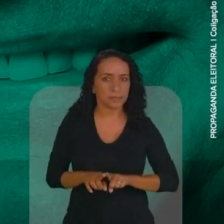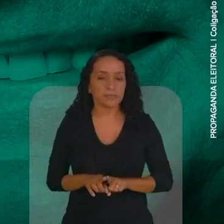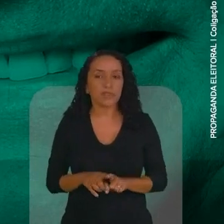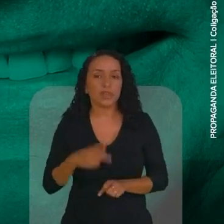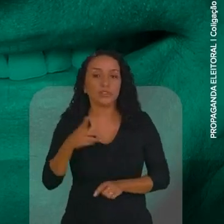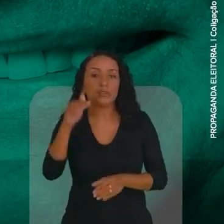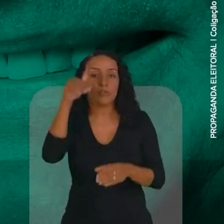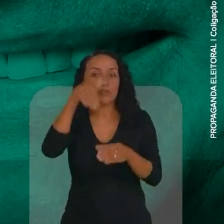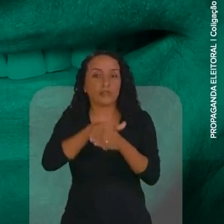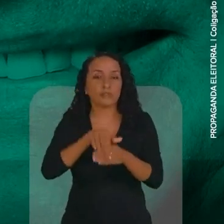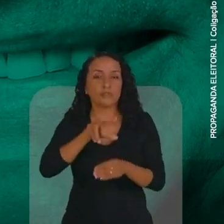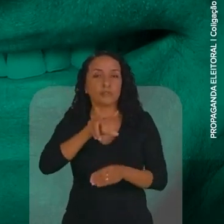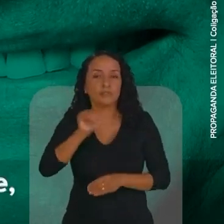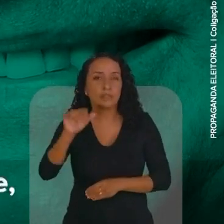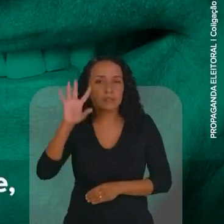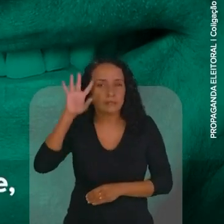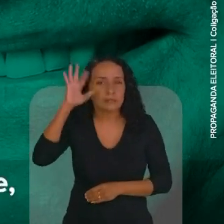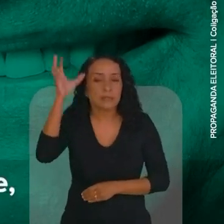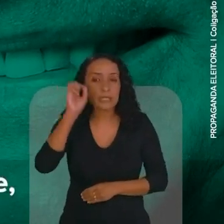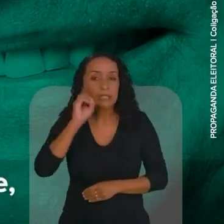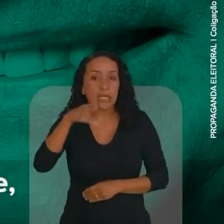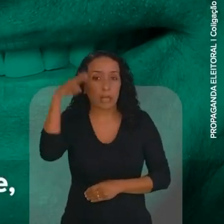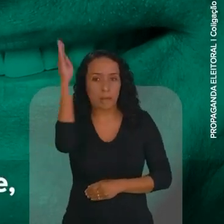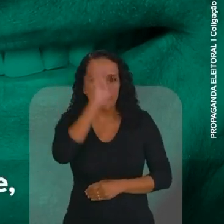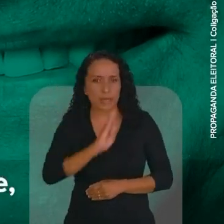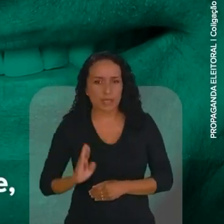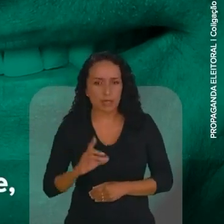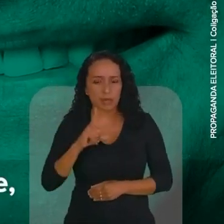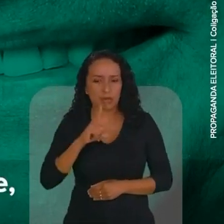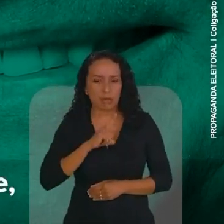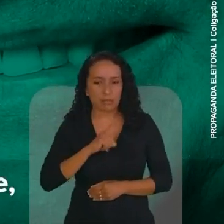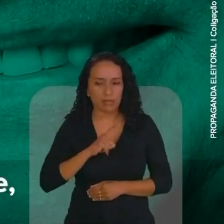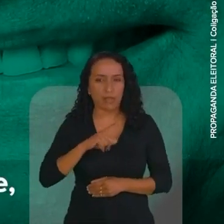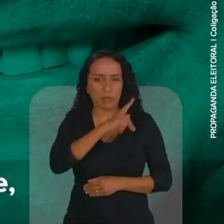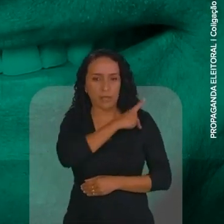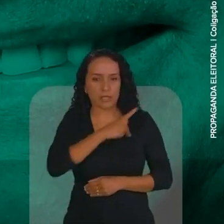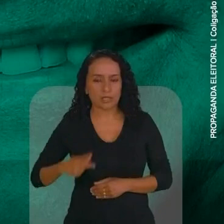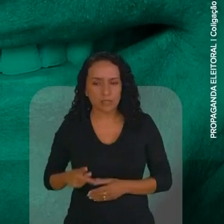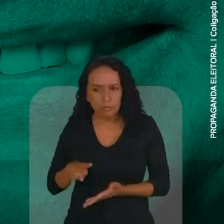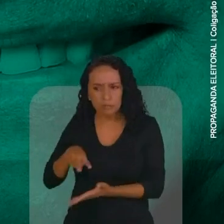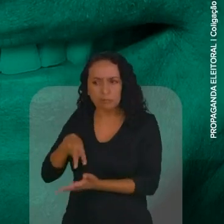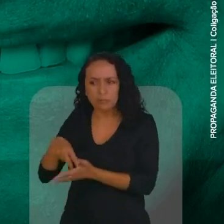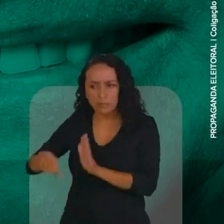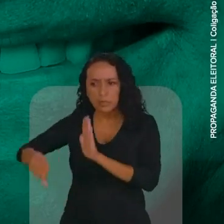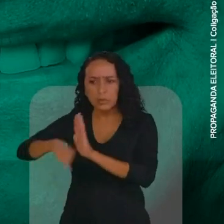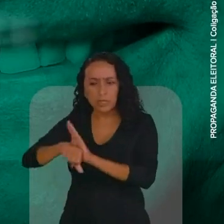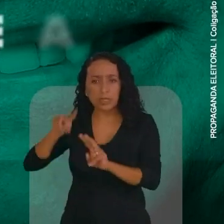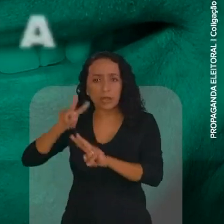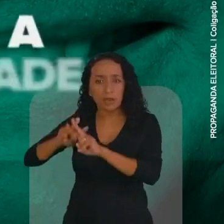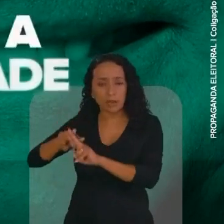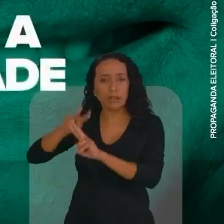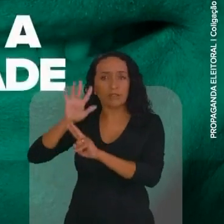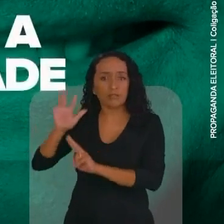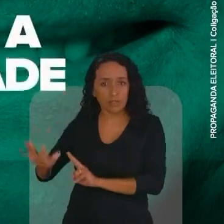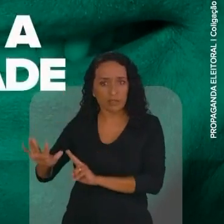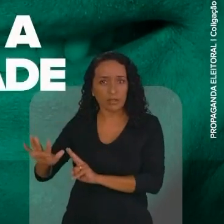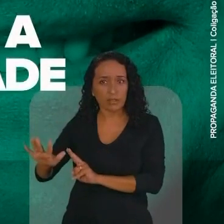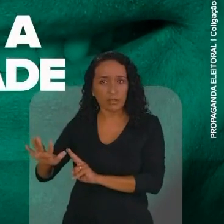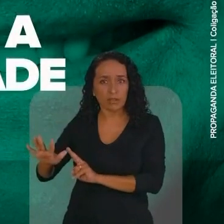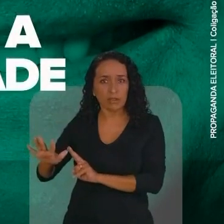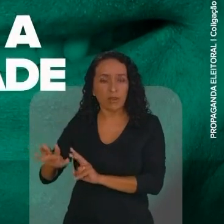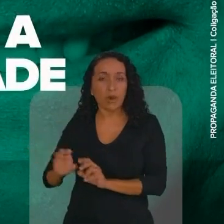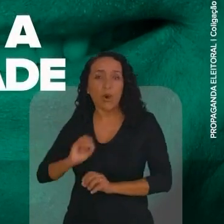O seu voto vai decidir se o Brasil vai ter um presidente que enfrenta o crime, mantém bandido preso e combate a